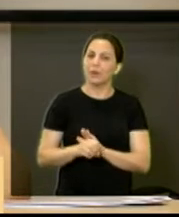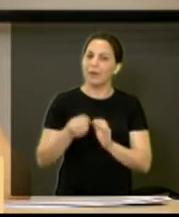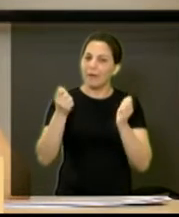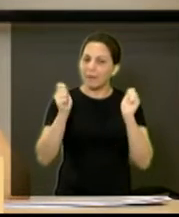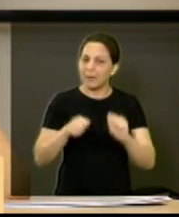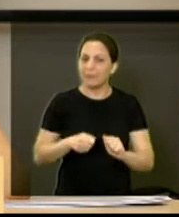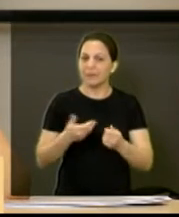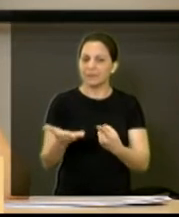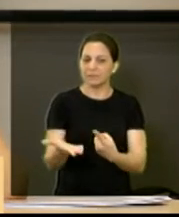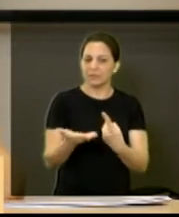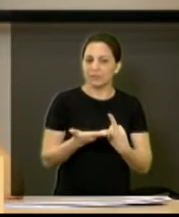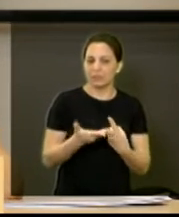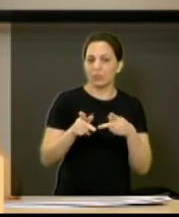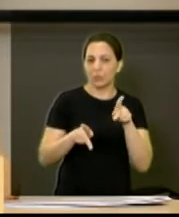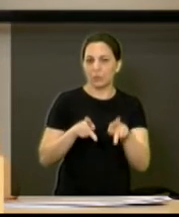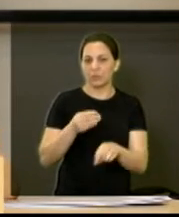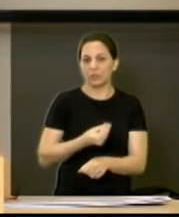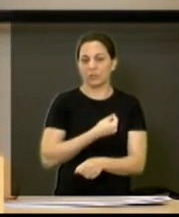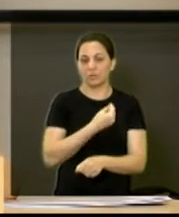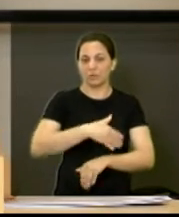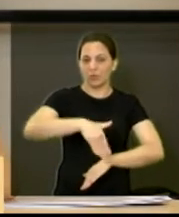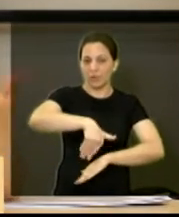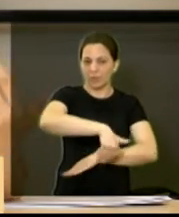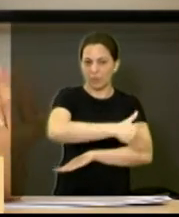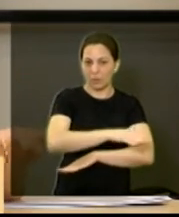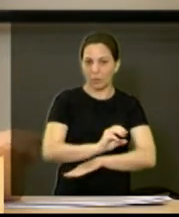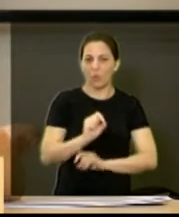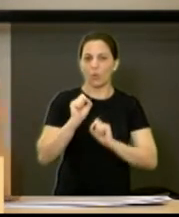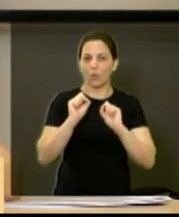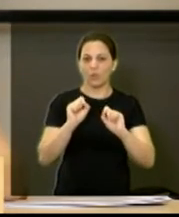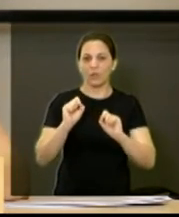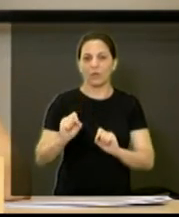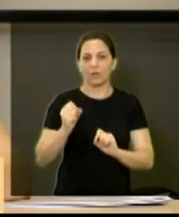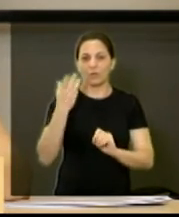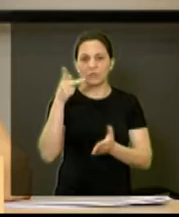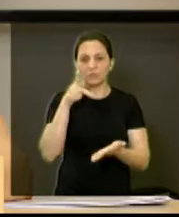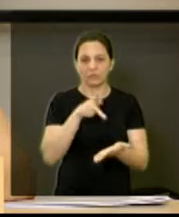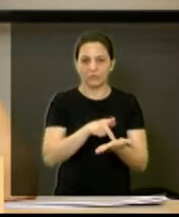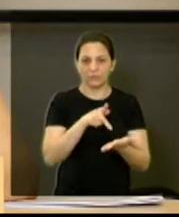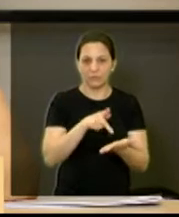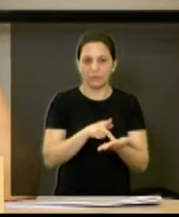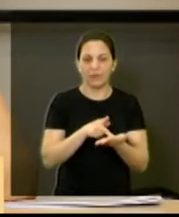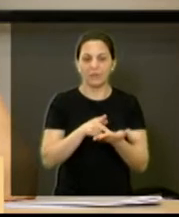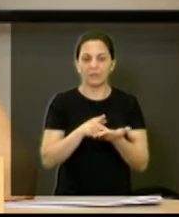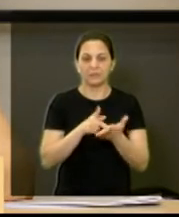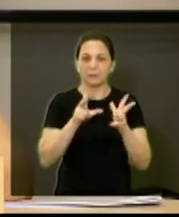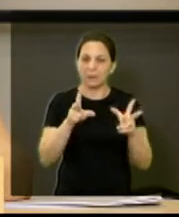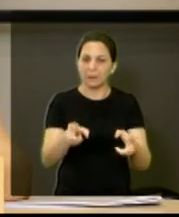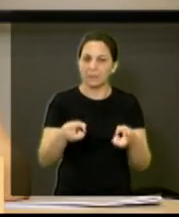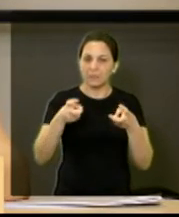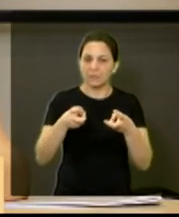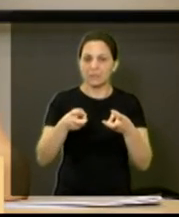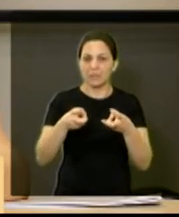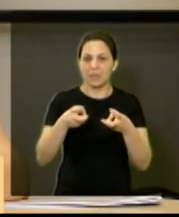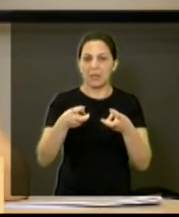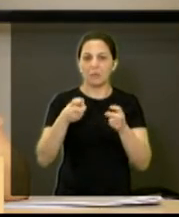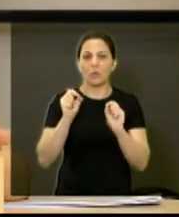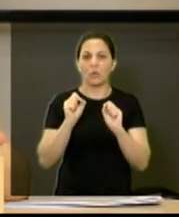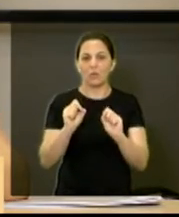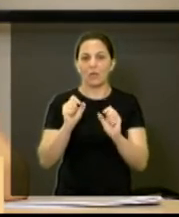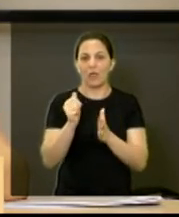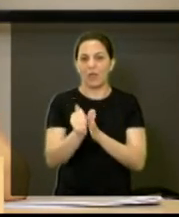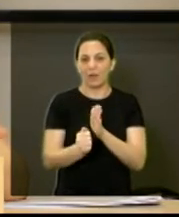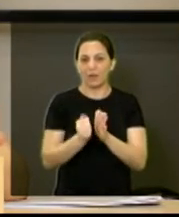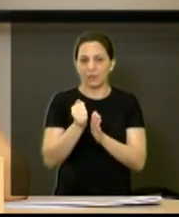em situação de rua. O que ocorre, e que vocês devem ouvir muito essa questão de que